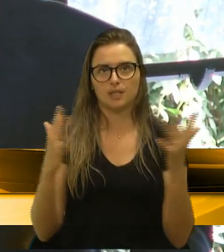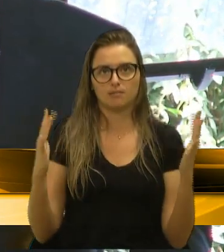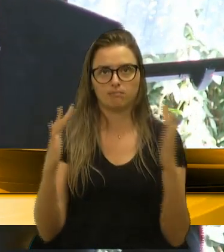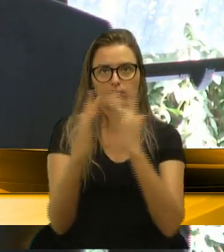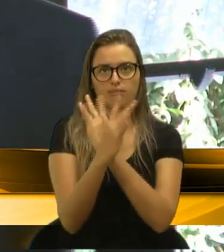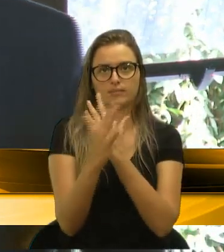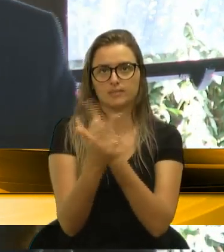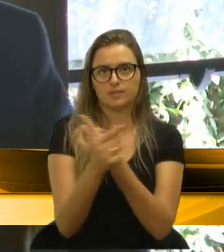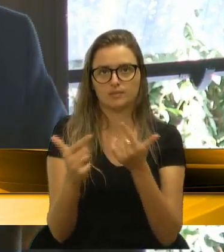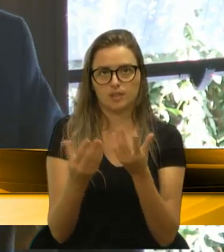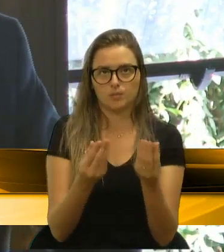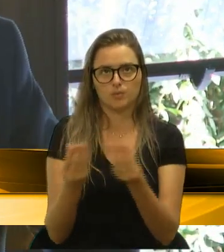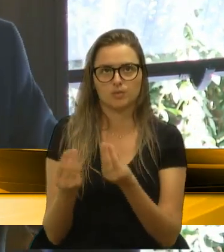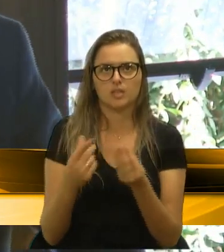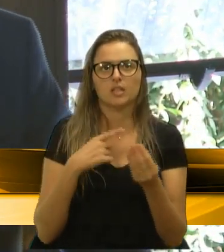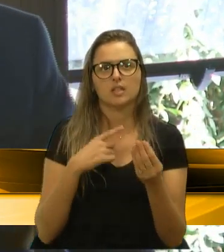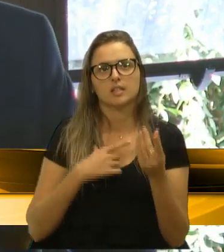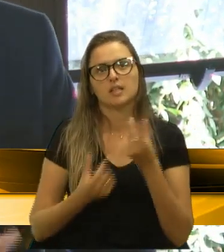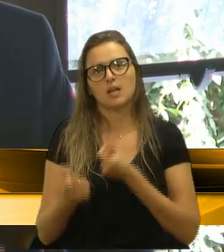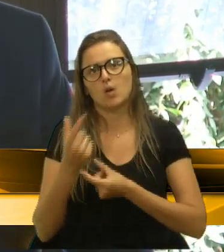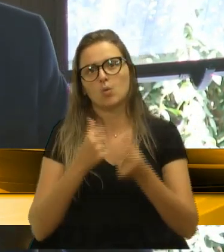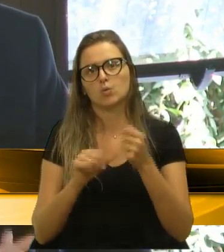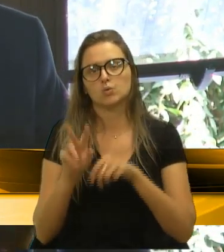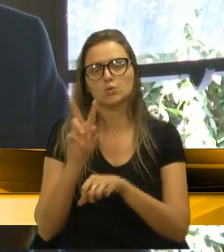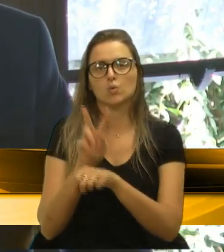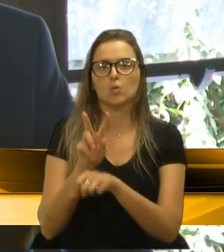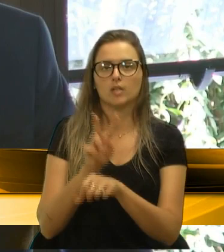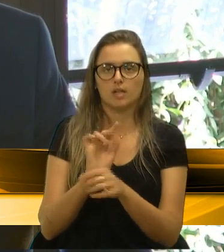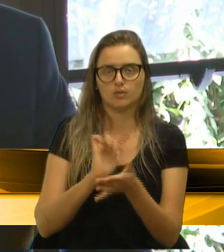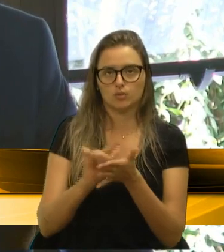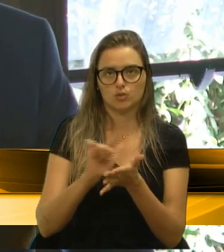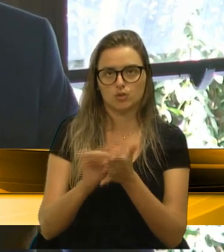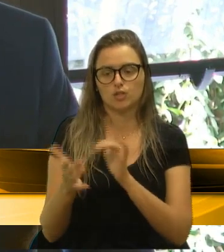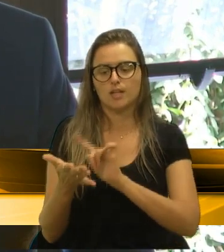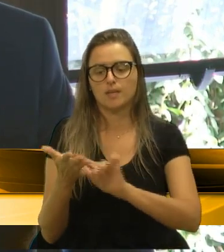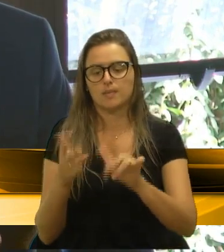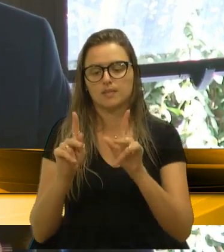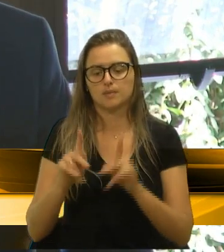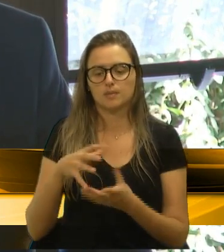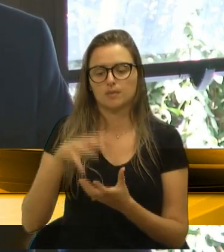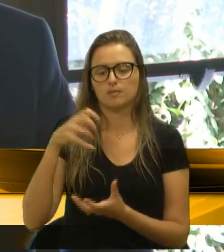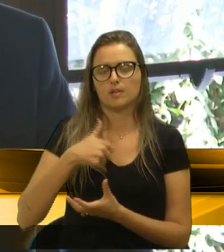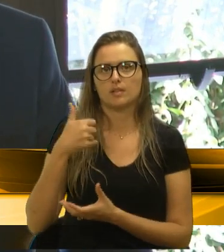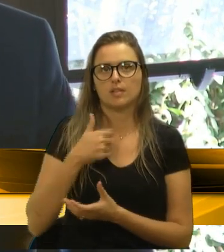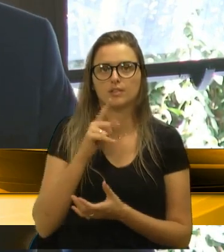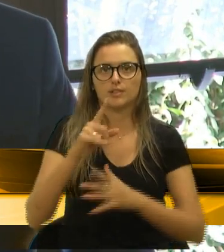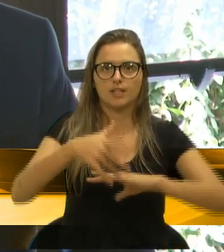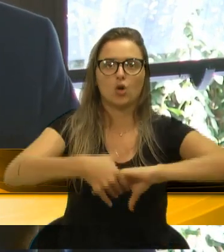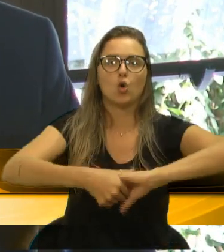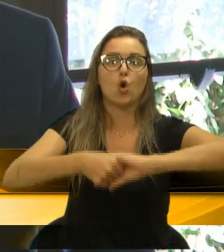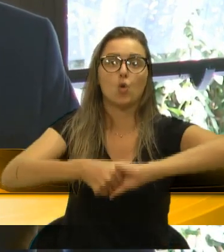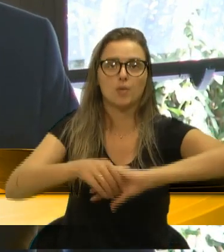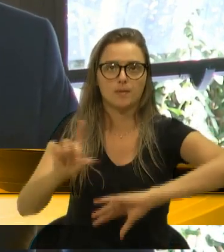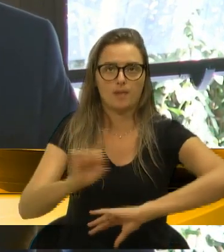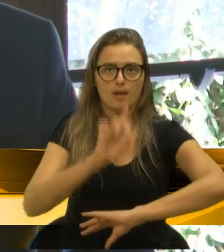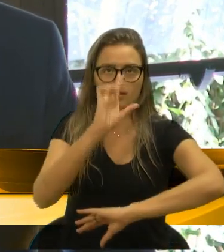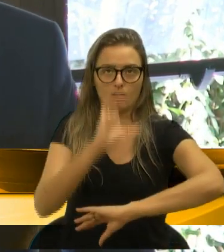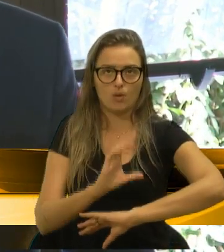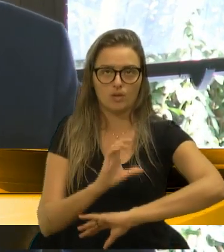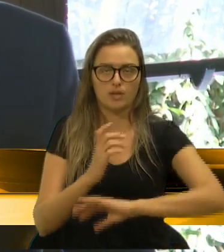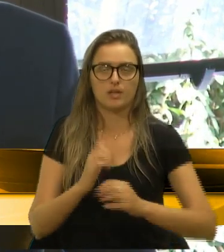pessoas, talvez algumas orientações de cuidado, de higiene para os feirantes, sim, não dá a mão para o cliente,